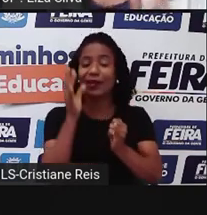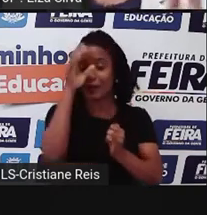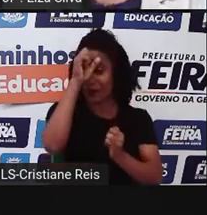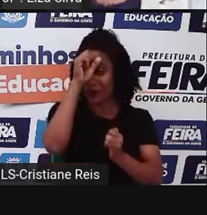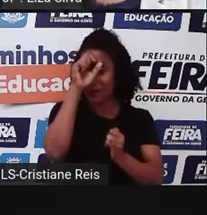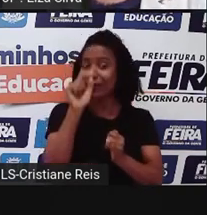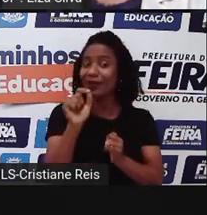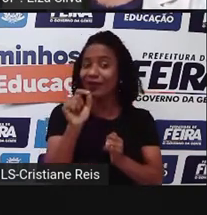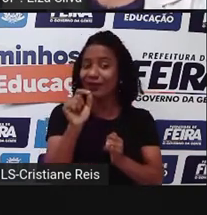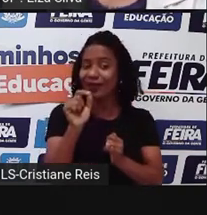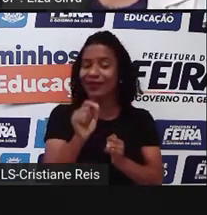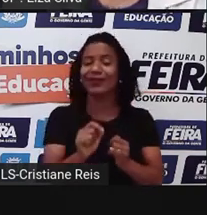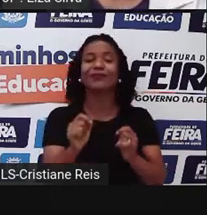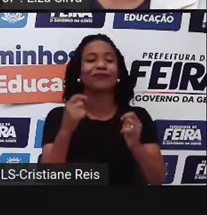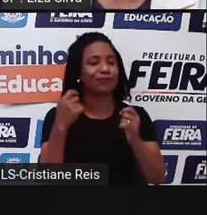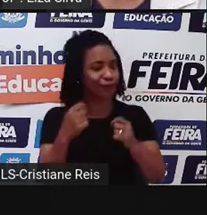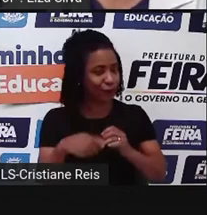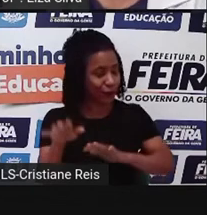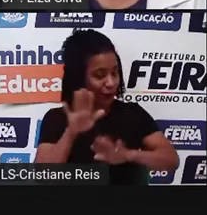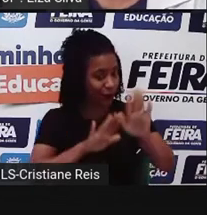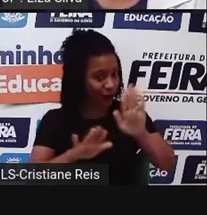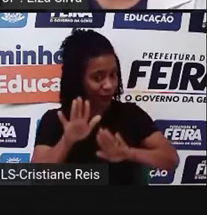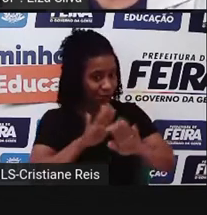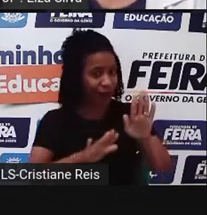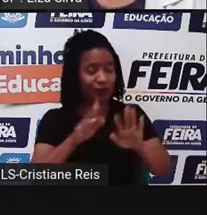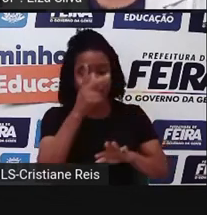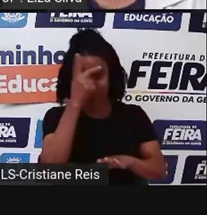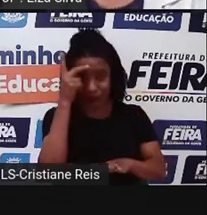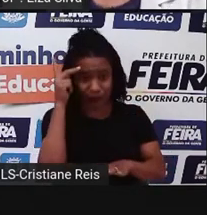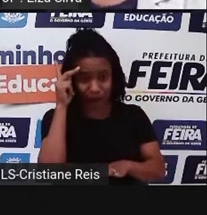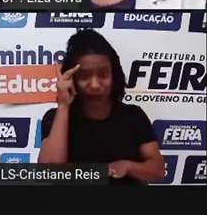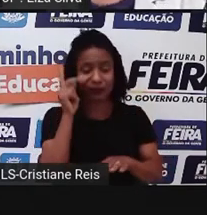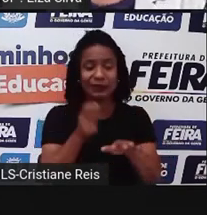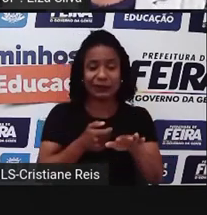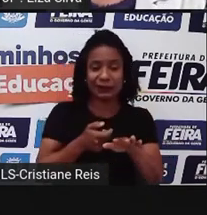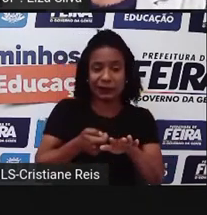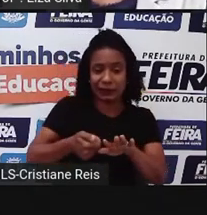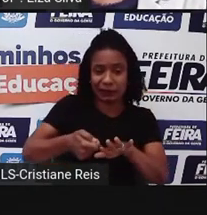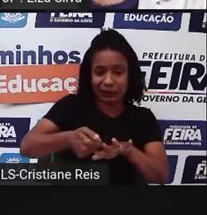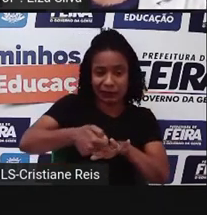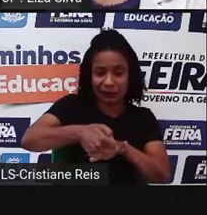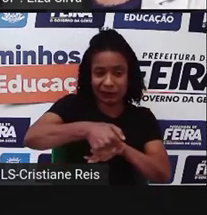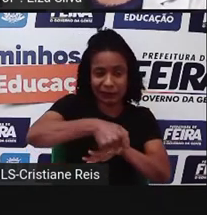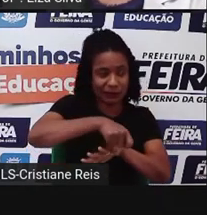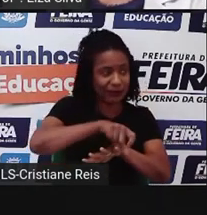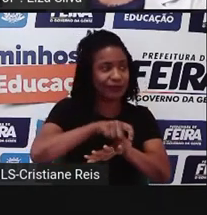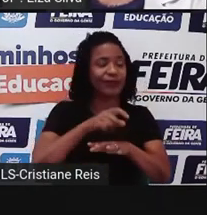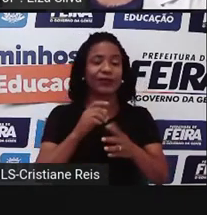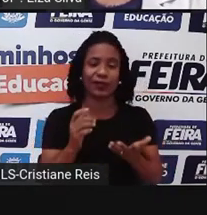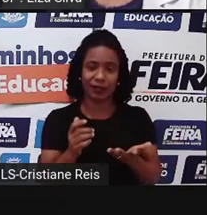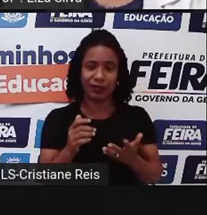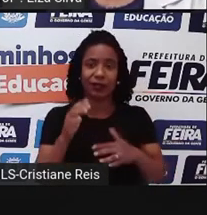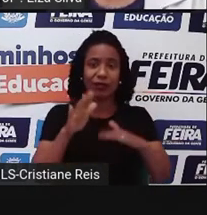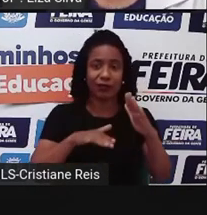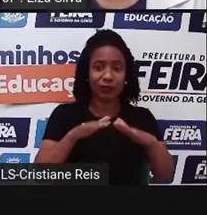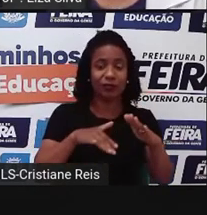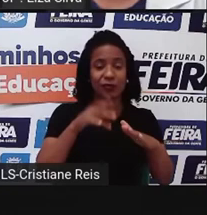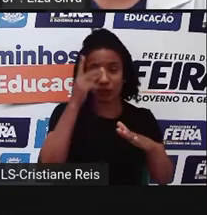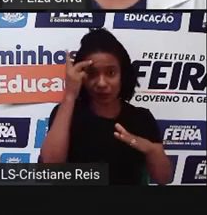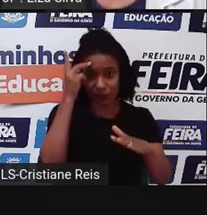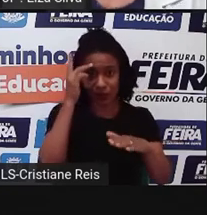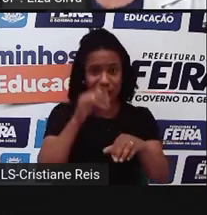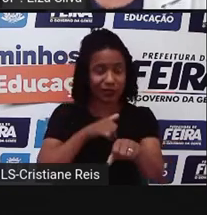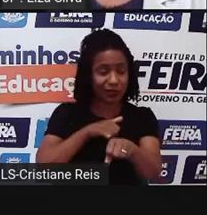sempre atento aos ataques do pichem em e-mails, mensagens e postagens. Caso alguém engane você, informe logo um